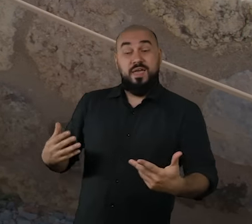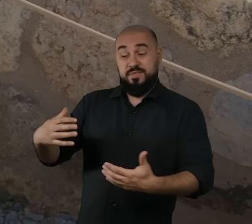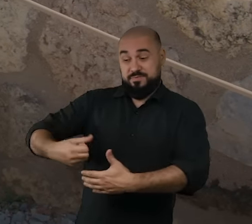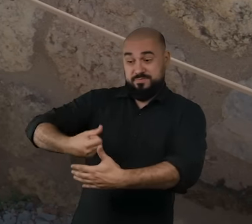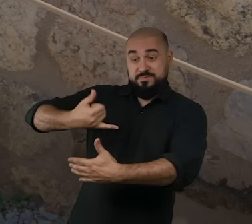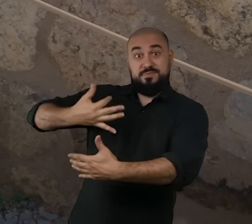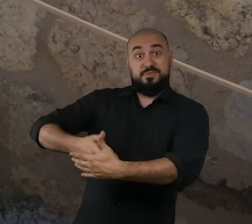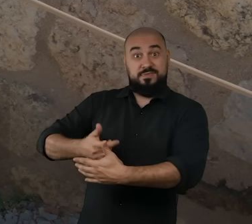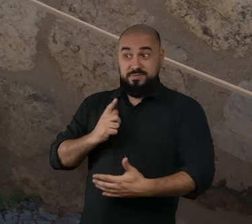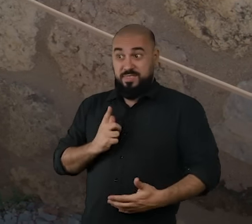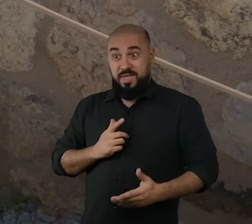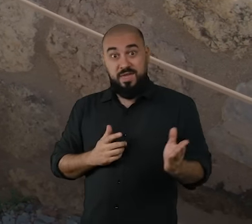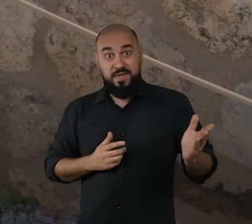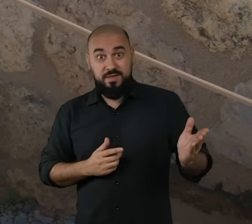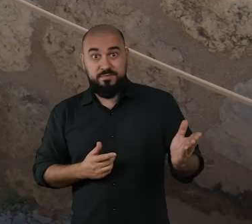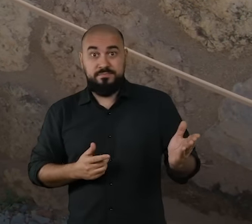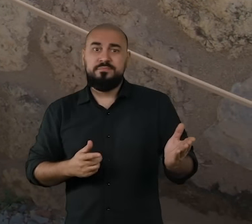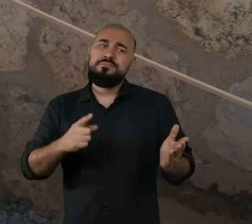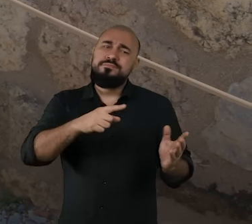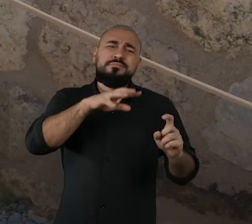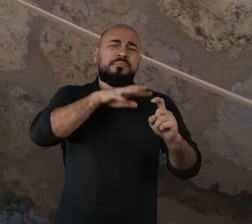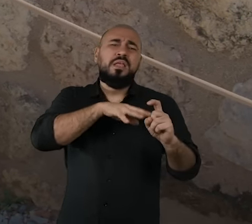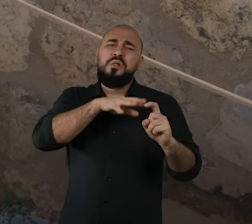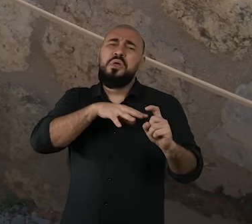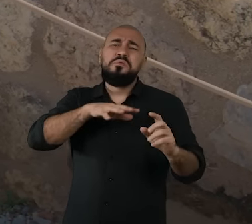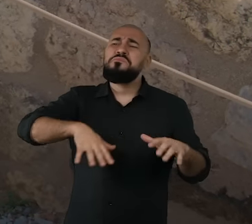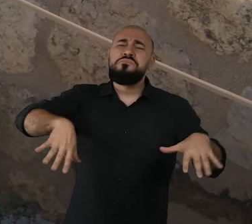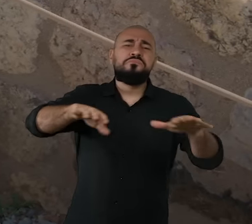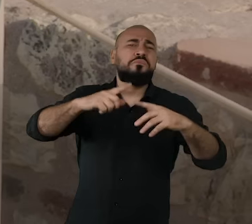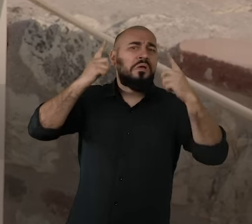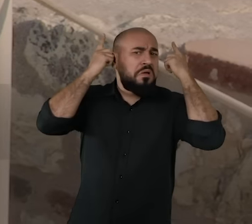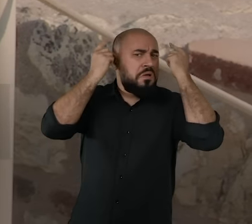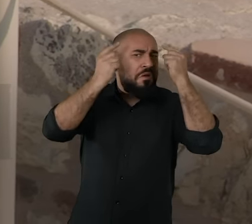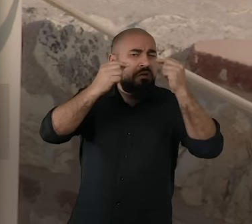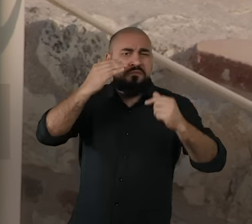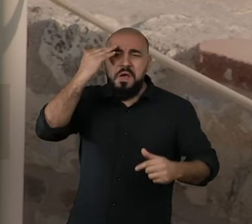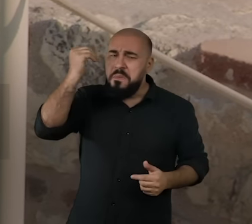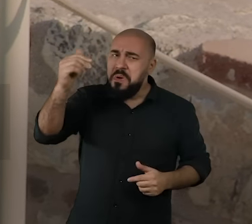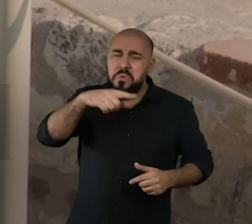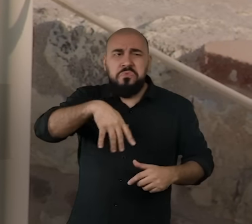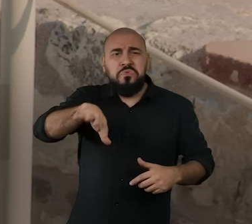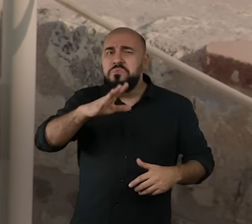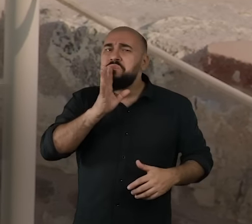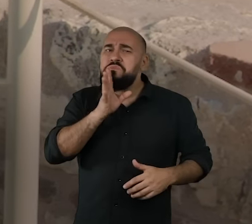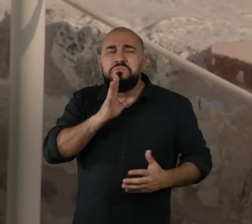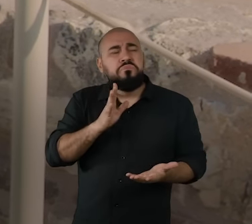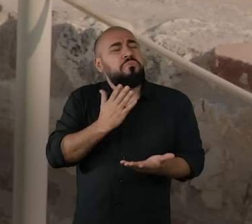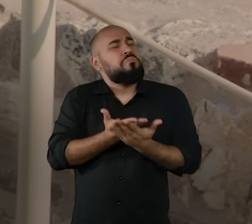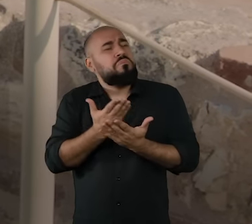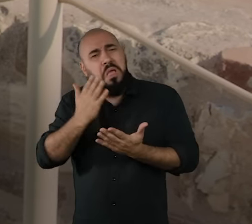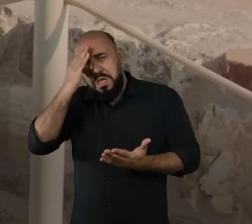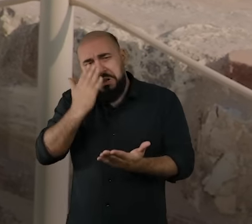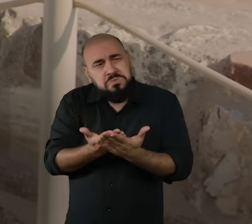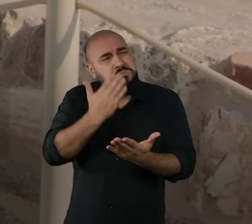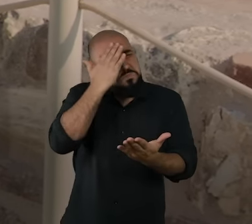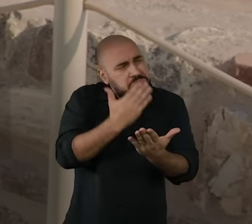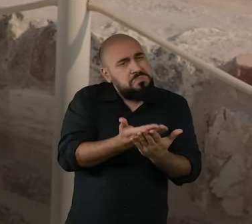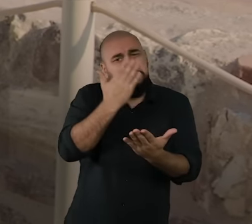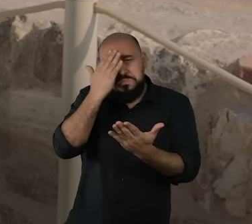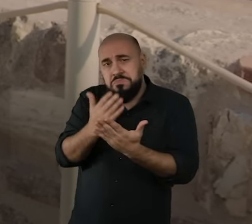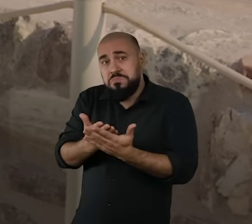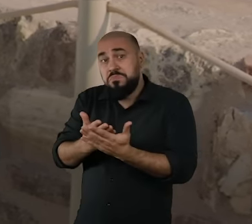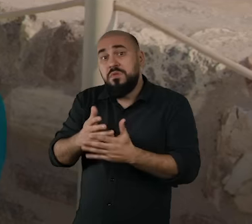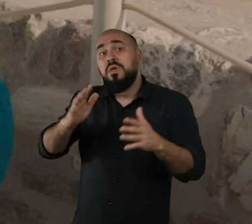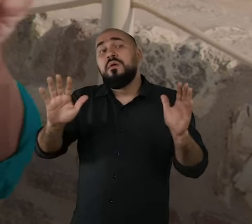Essa explicação mitológica continuou por muito tempo entre os gregos, até que chegou um momento em que alguns elementos tornaram